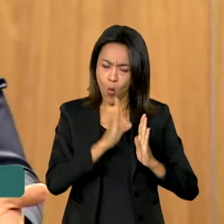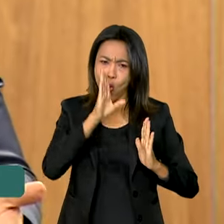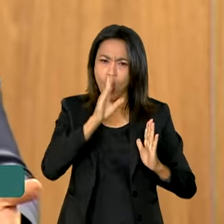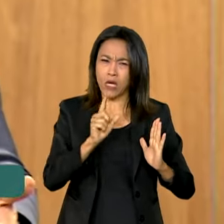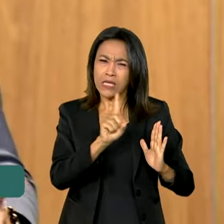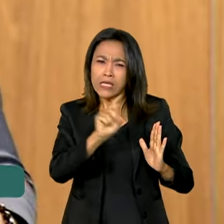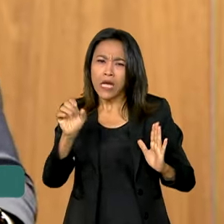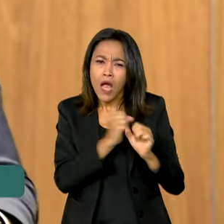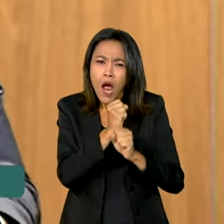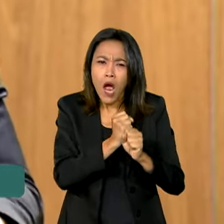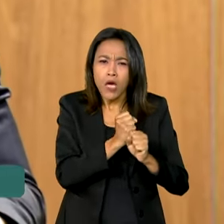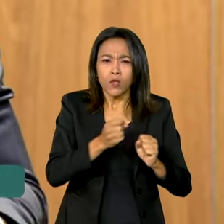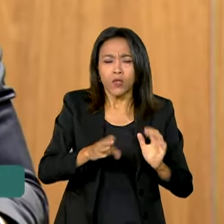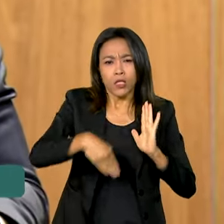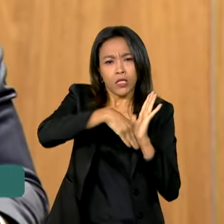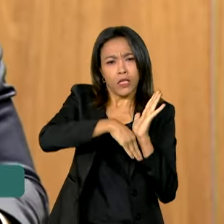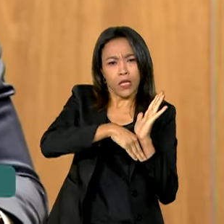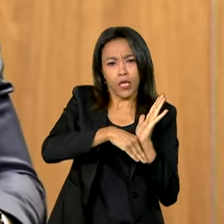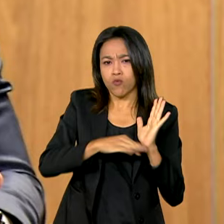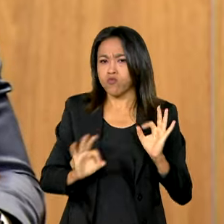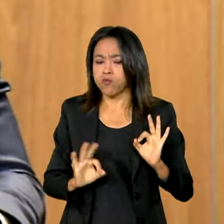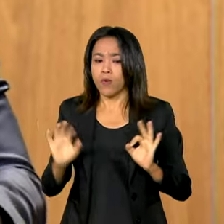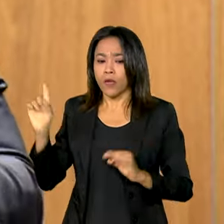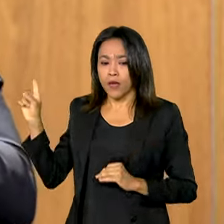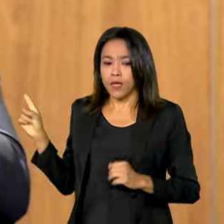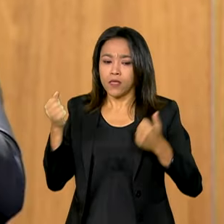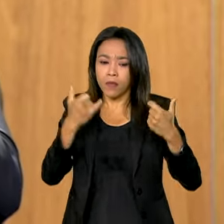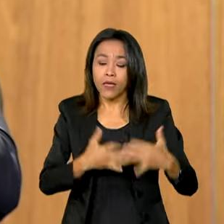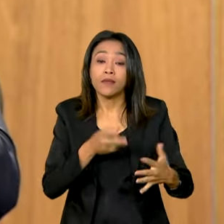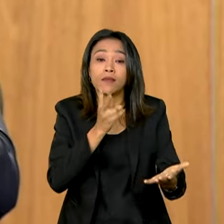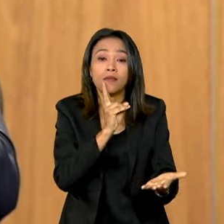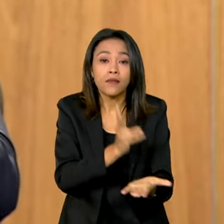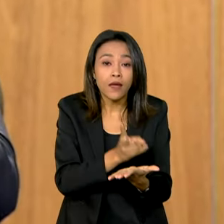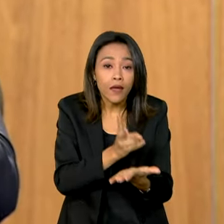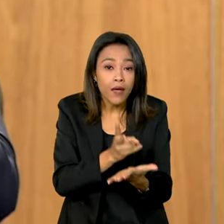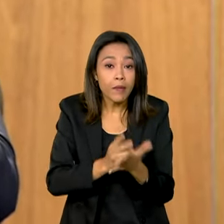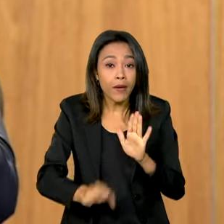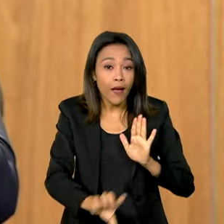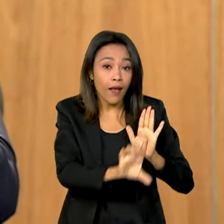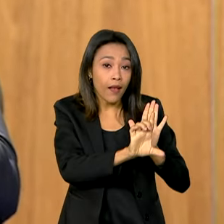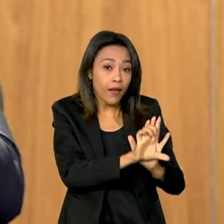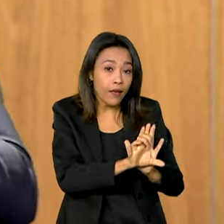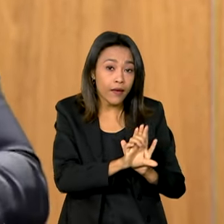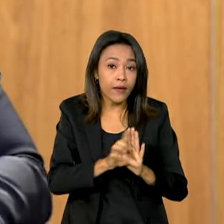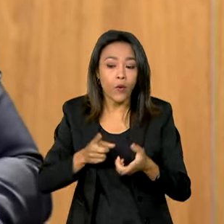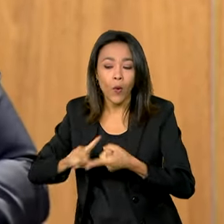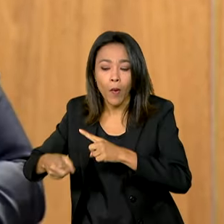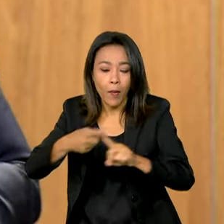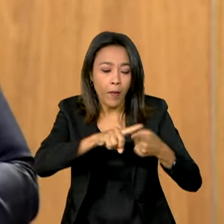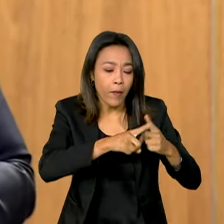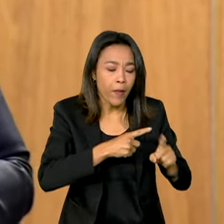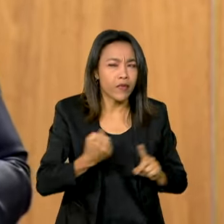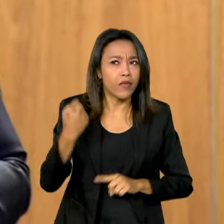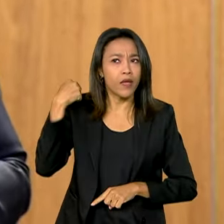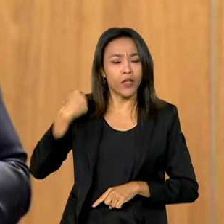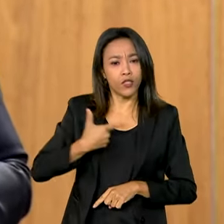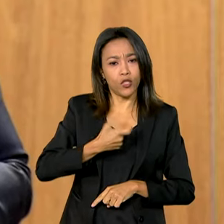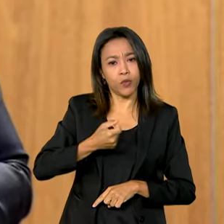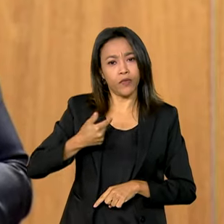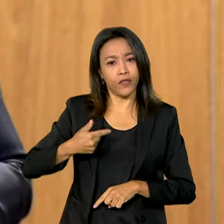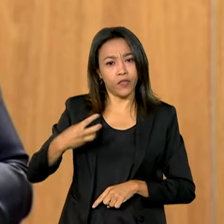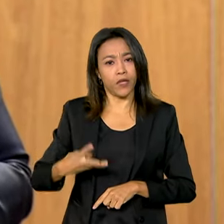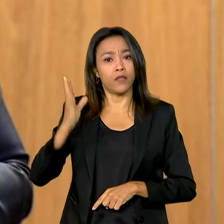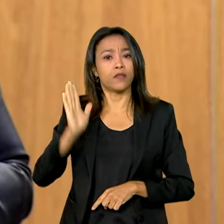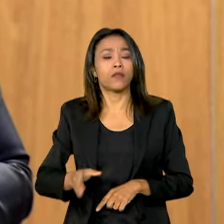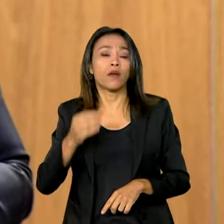Monitoramos a aplicação da lei em interação constante com os órgãos do governo federal. Desde o início de 2023, gente já realizou mais de